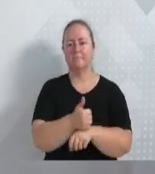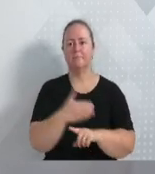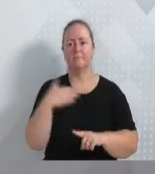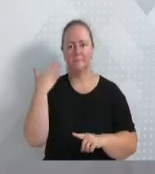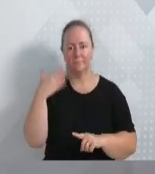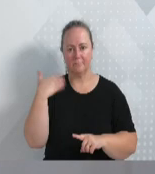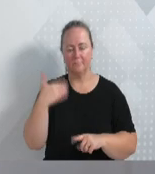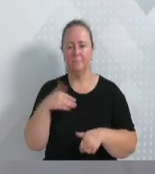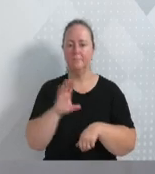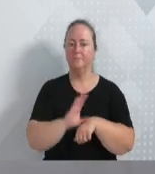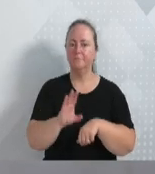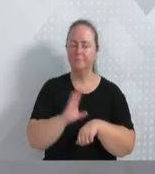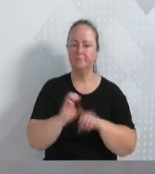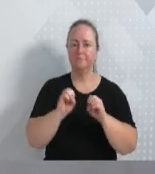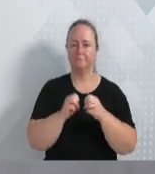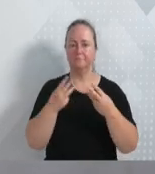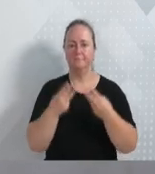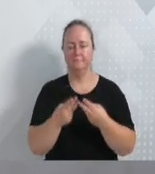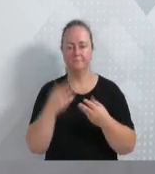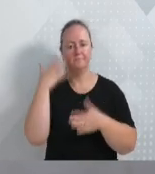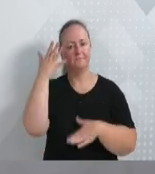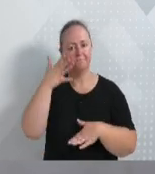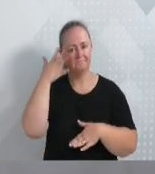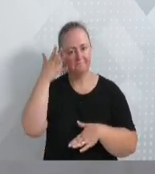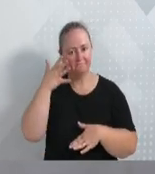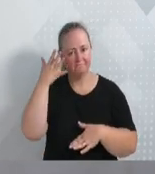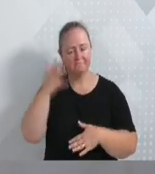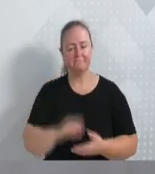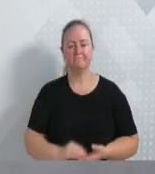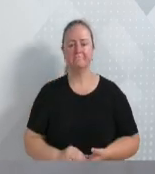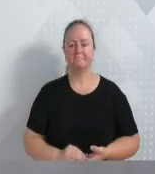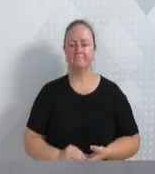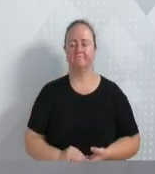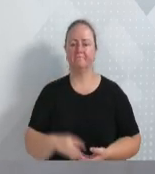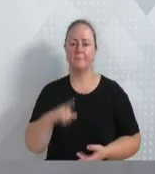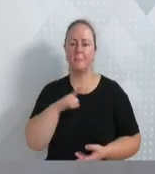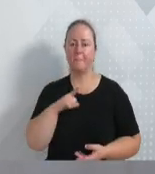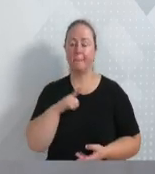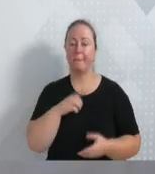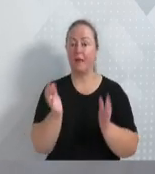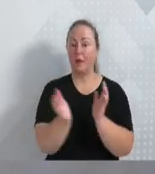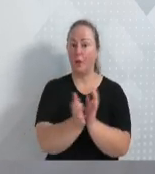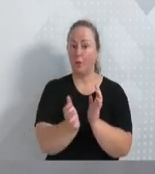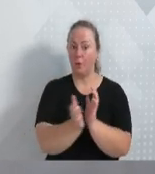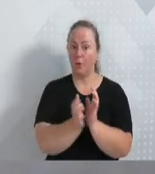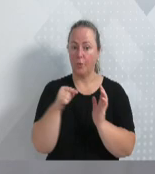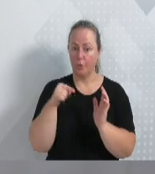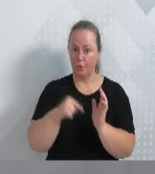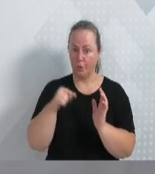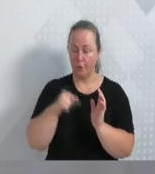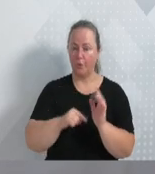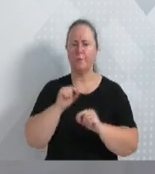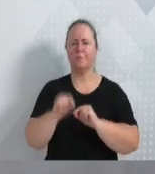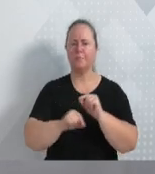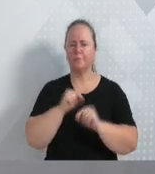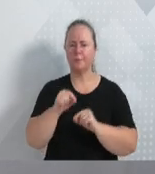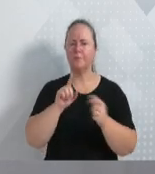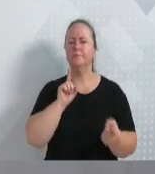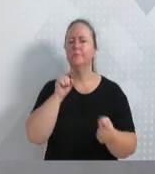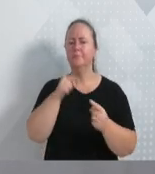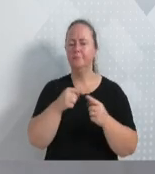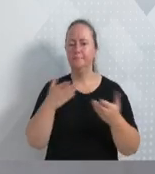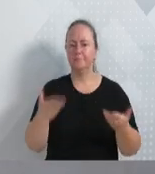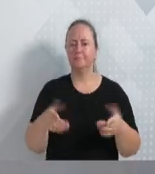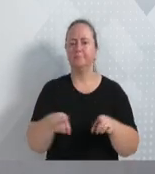cursos, de workshops, de palestras. São grupos que buscam facilitar